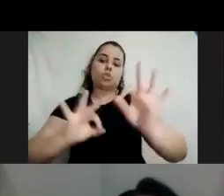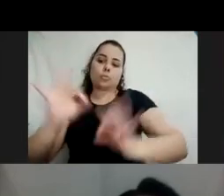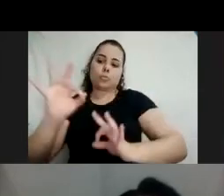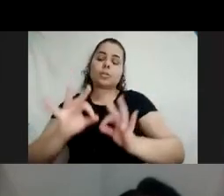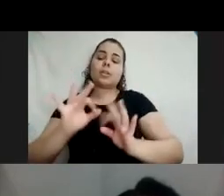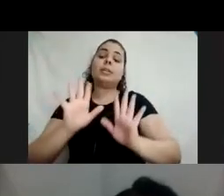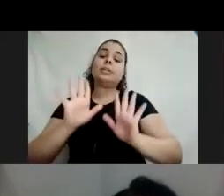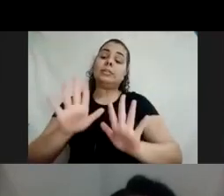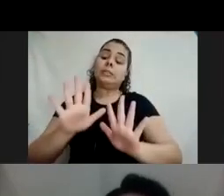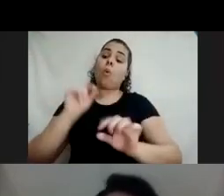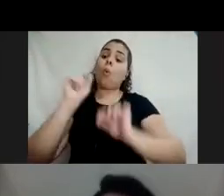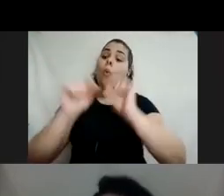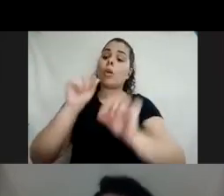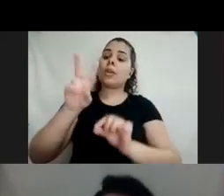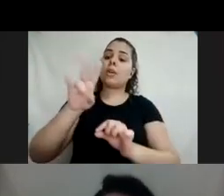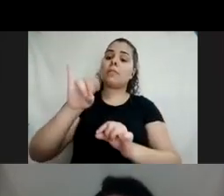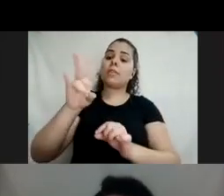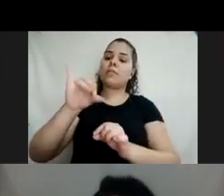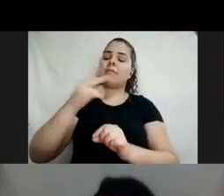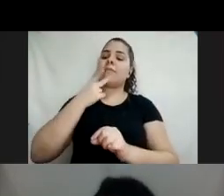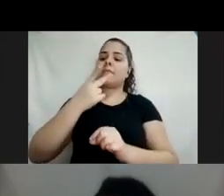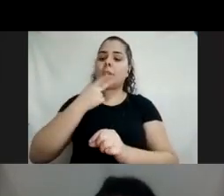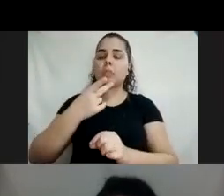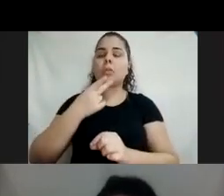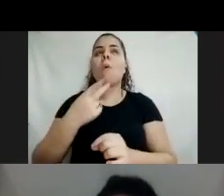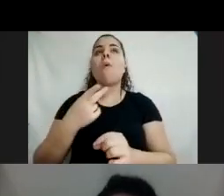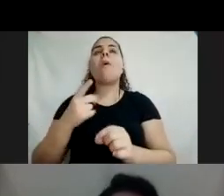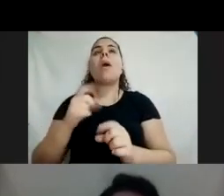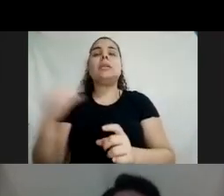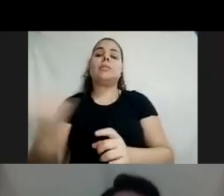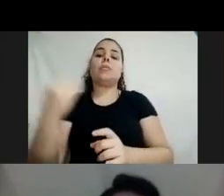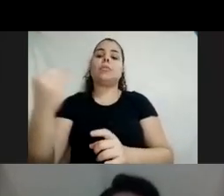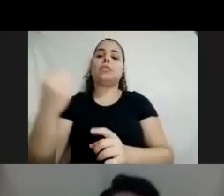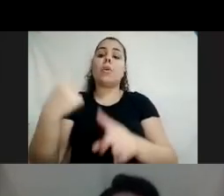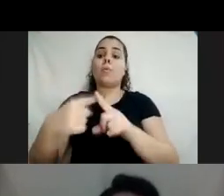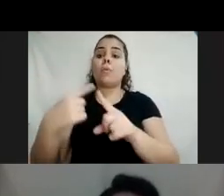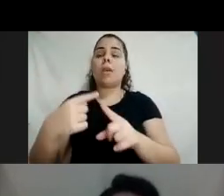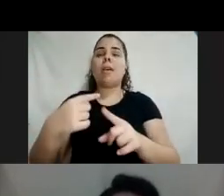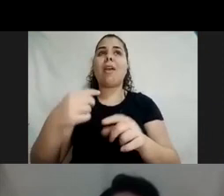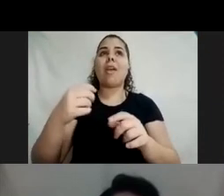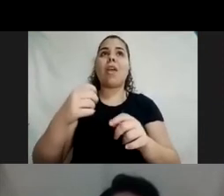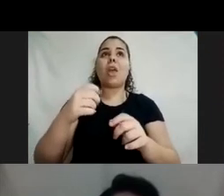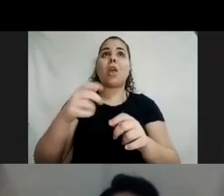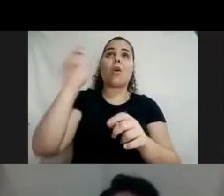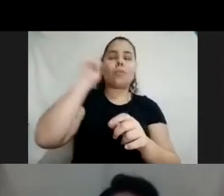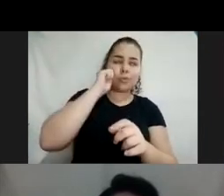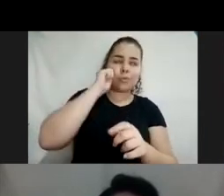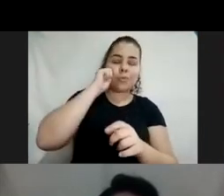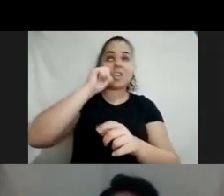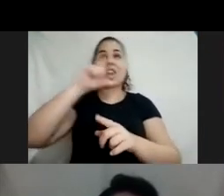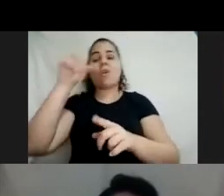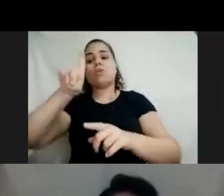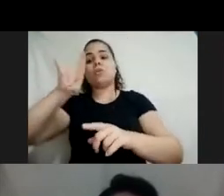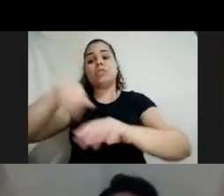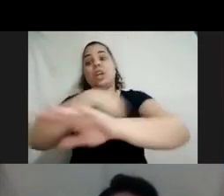essa fala de eu acordo e vou dormir pensando em como fazer o meu dia de forma que ele seja mais